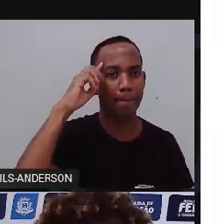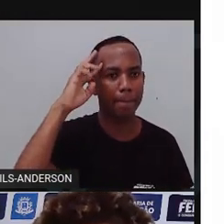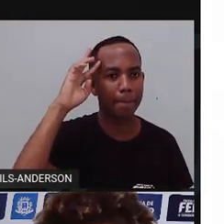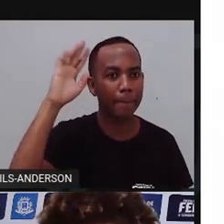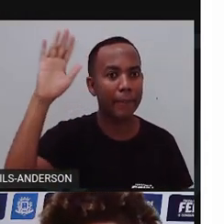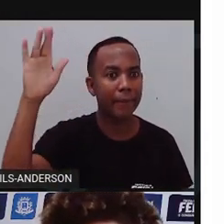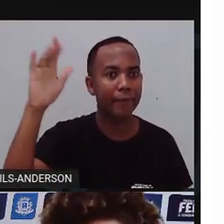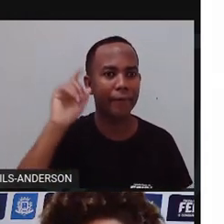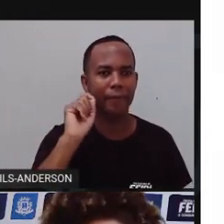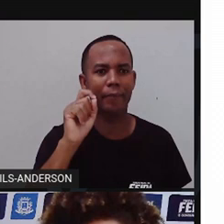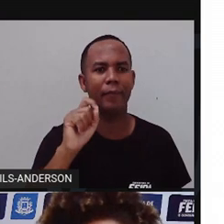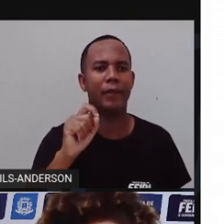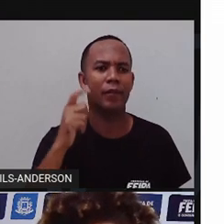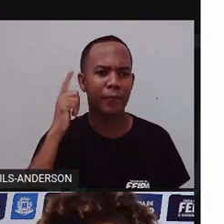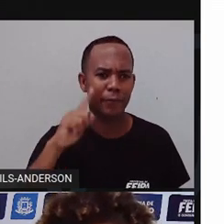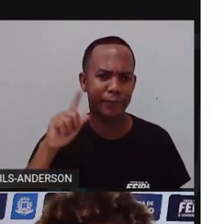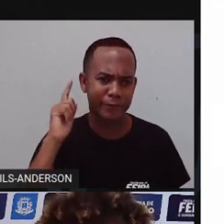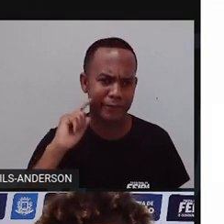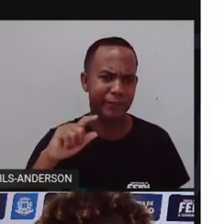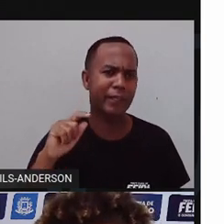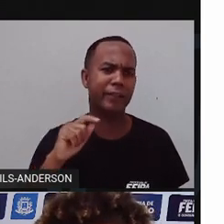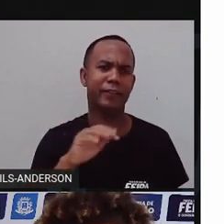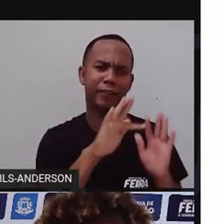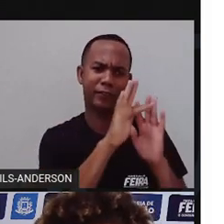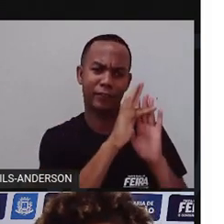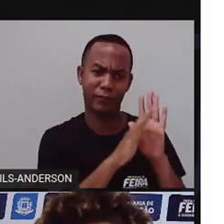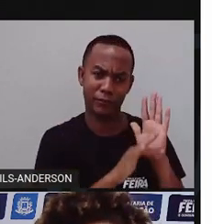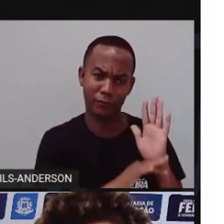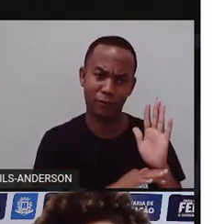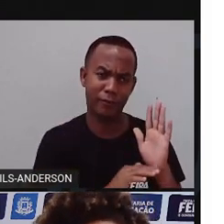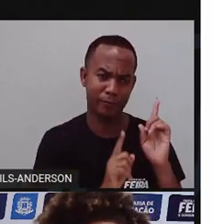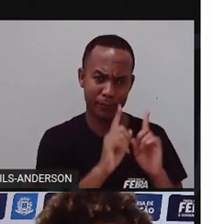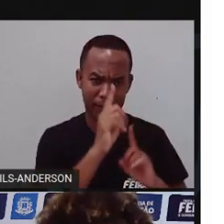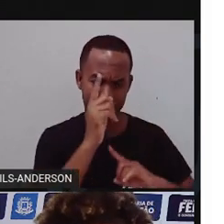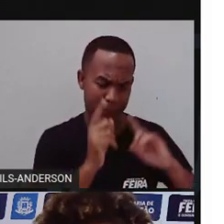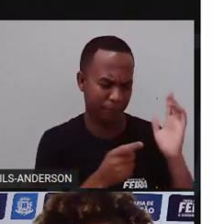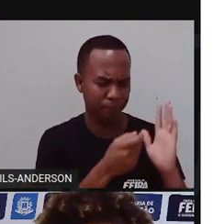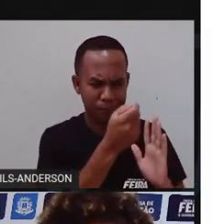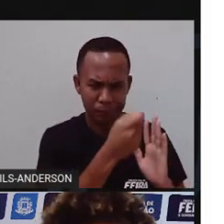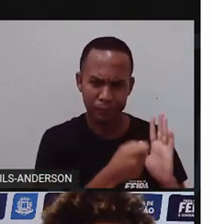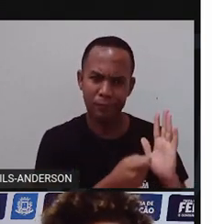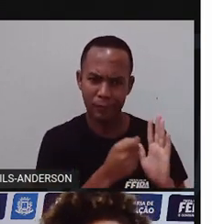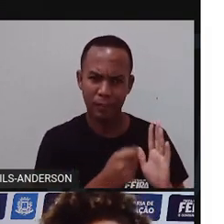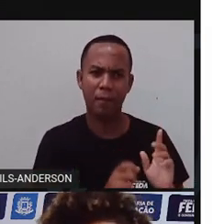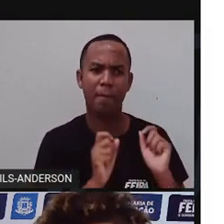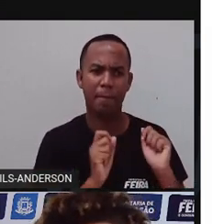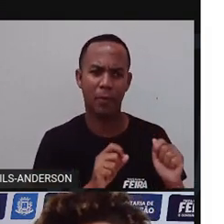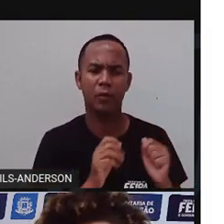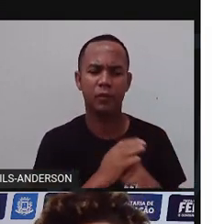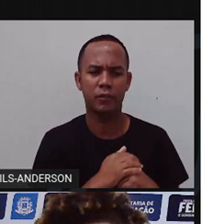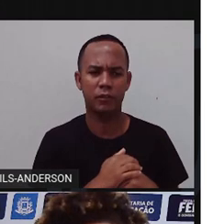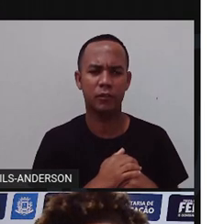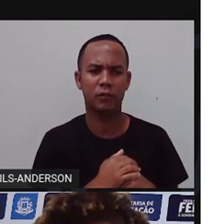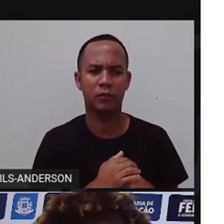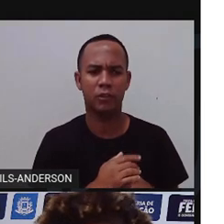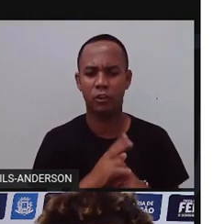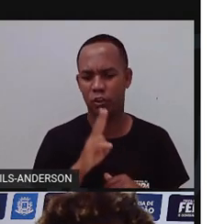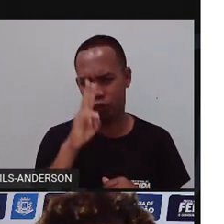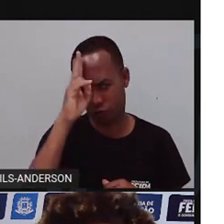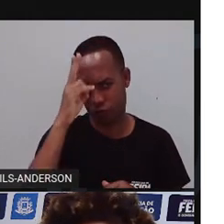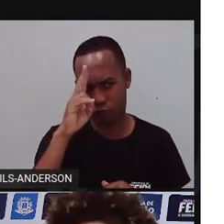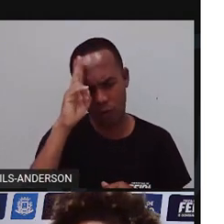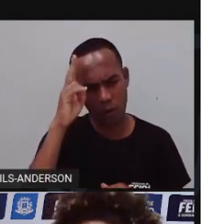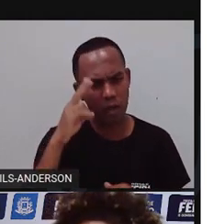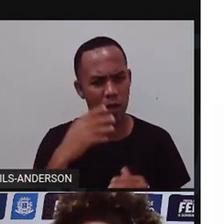consigam, né, construir o texto de vocês. Tentem narrar aí agora, fazer uma narrativa, uma contação de